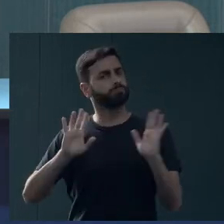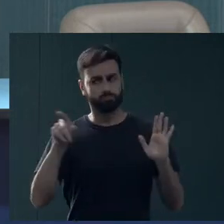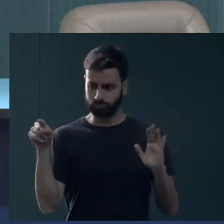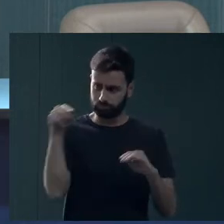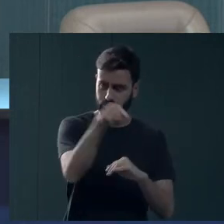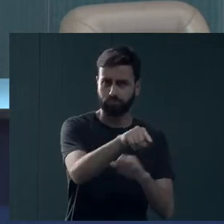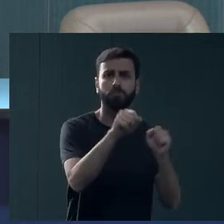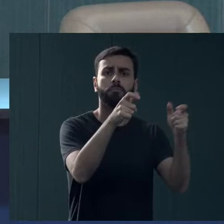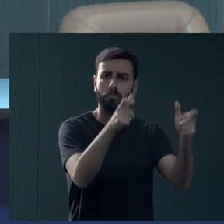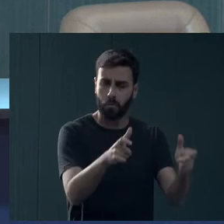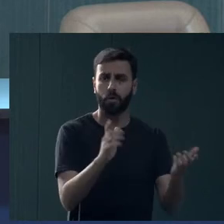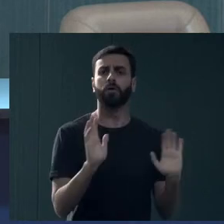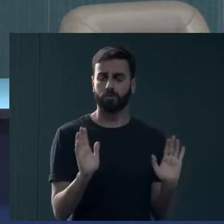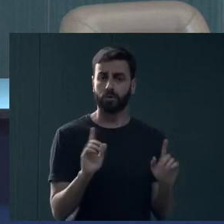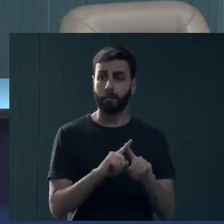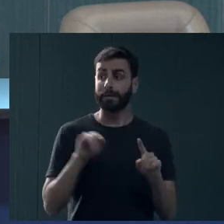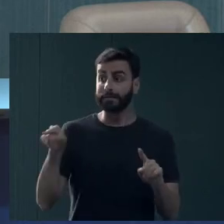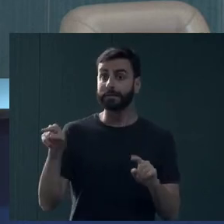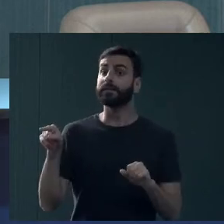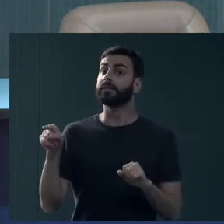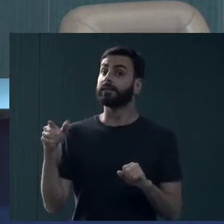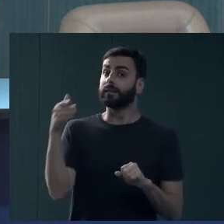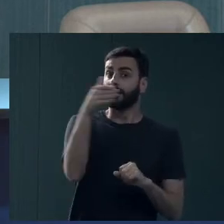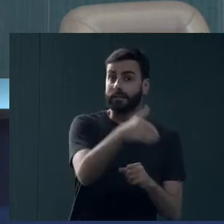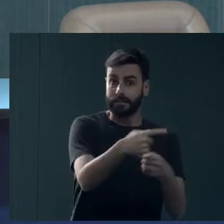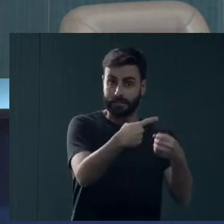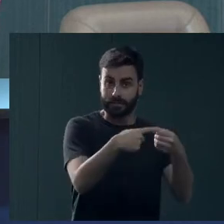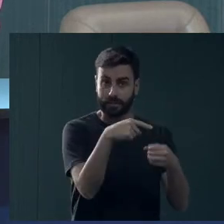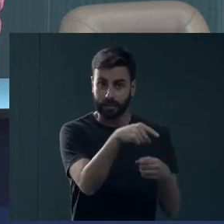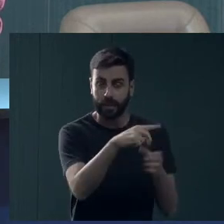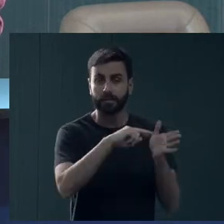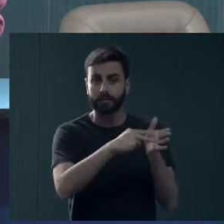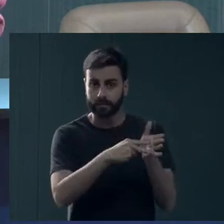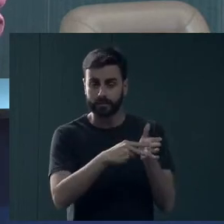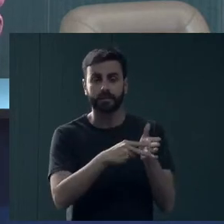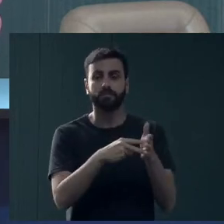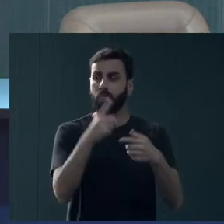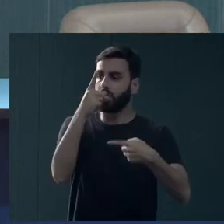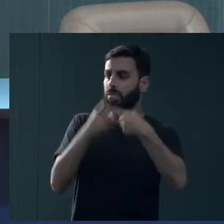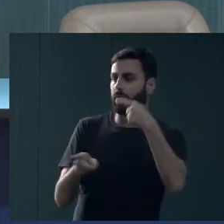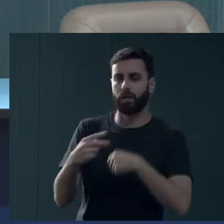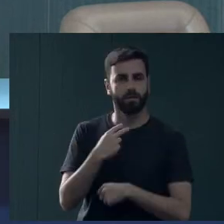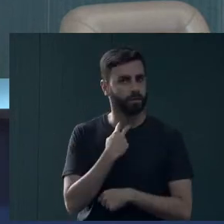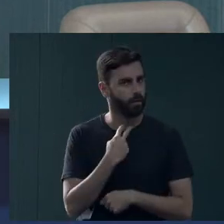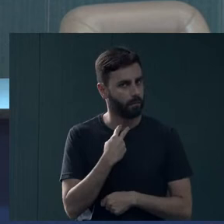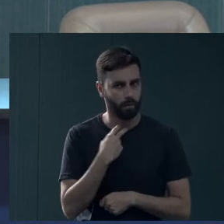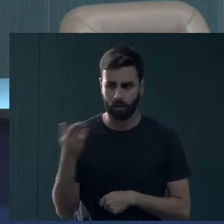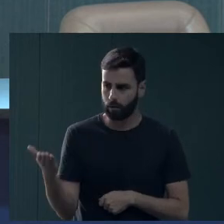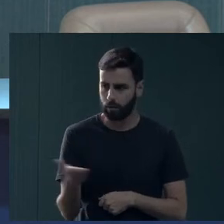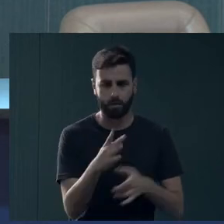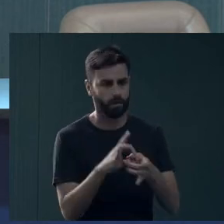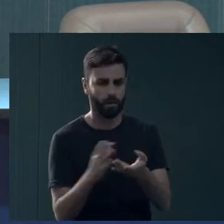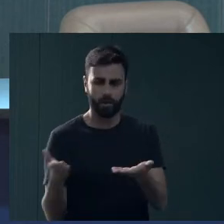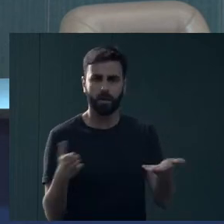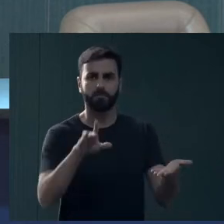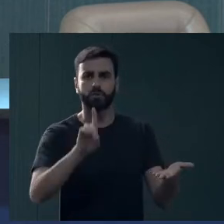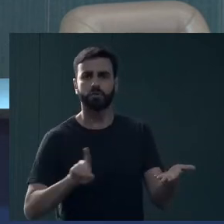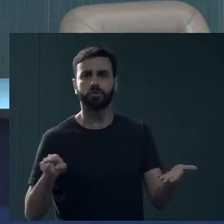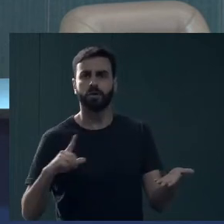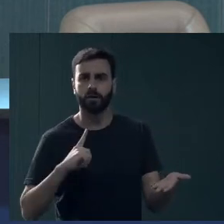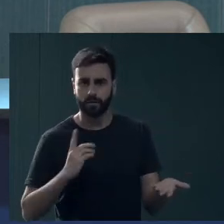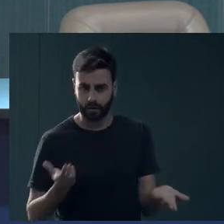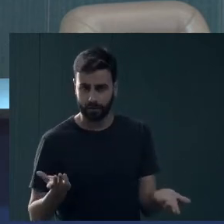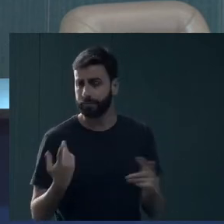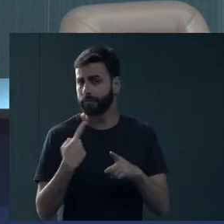pode ser atendido aqui também, mas a partir do momento que ele busca um serviço na cidade, esse atendimento ele não pode ser negado para ele.